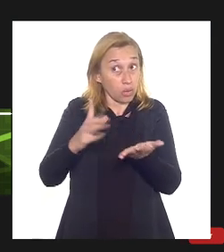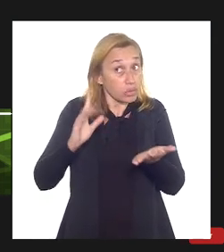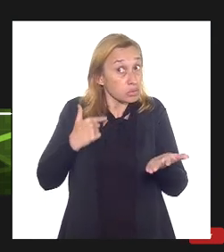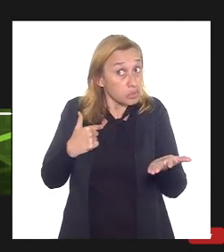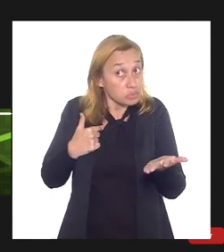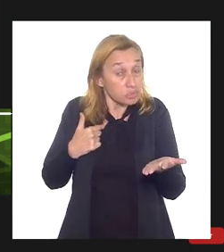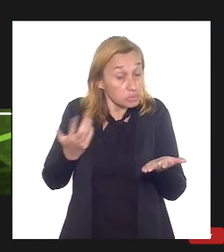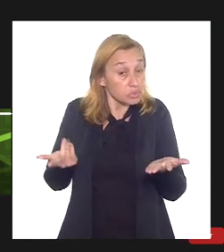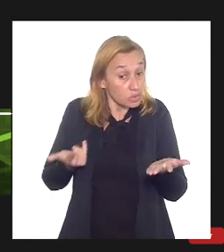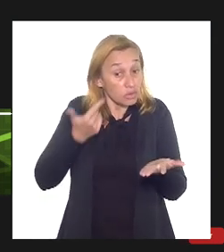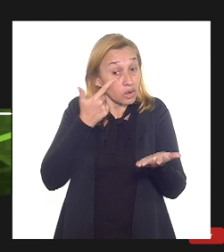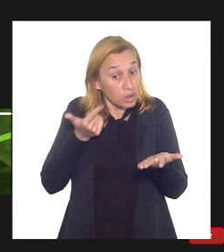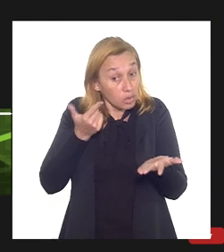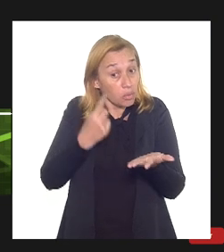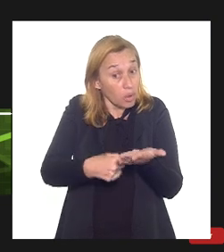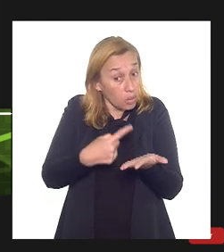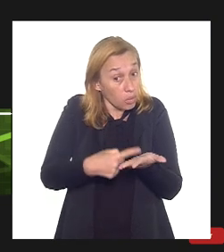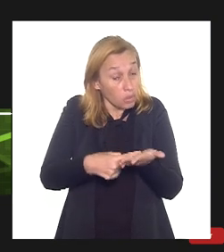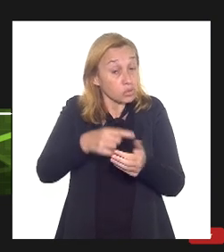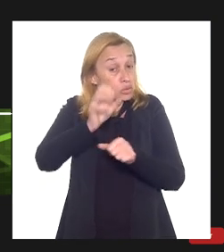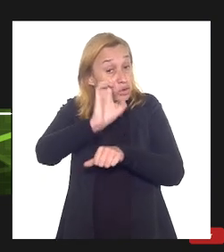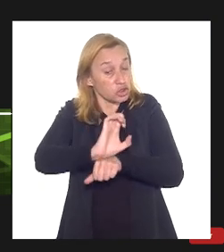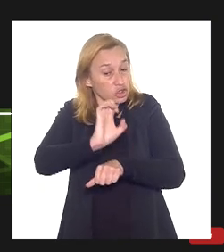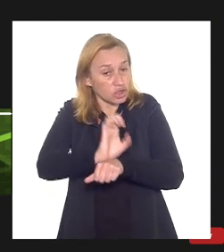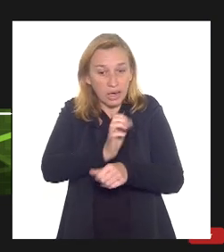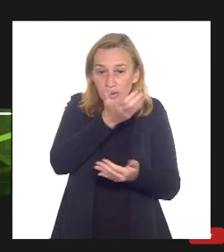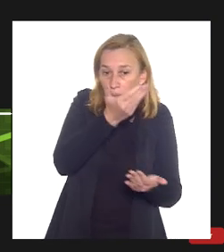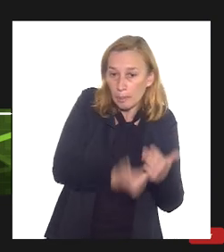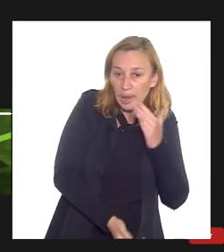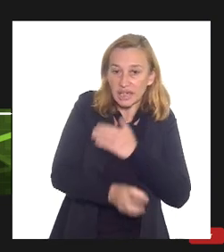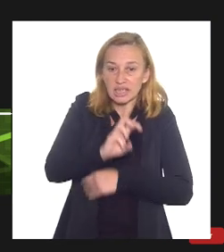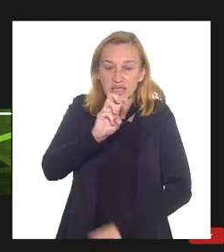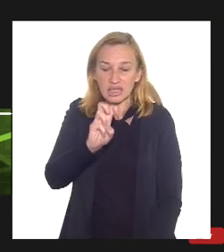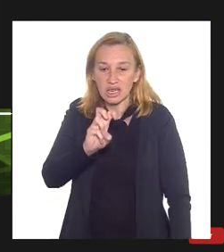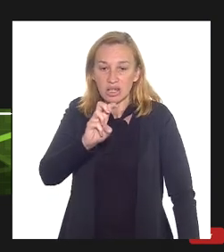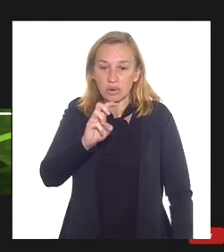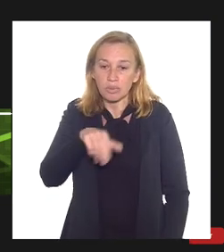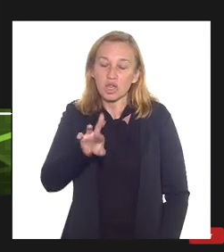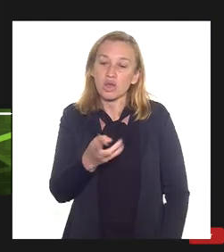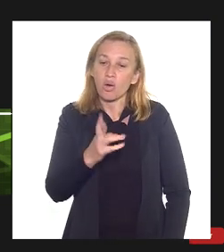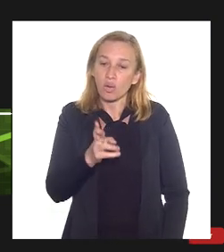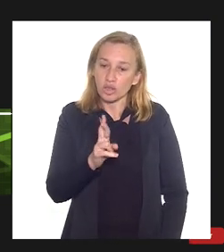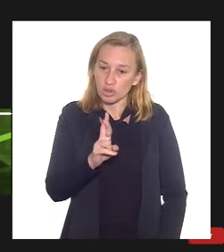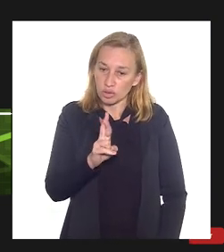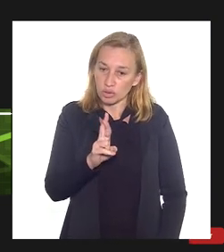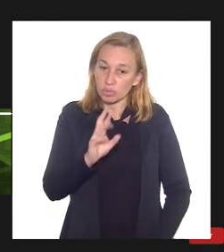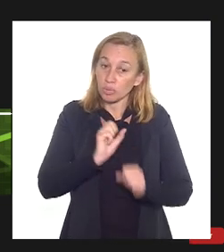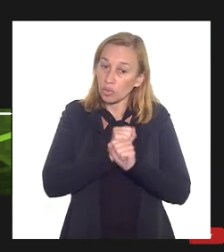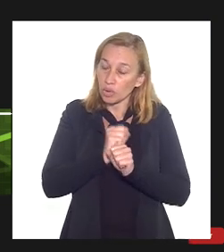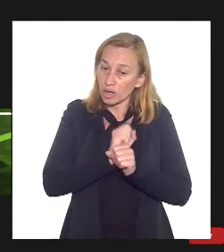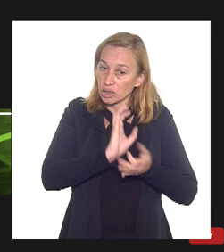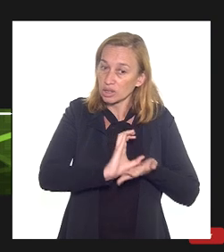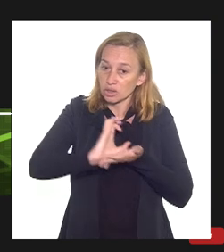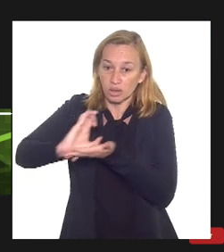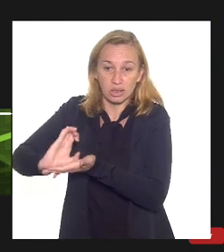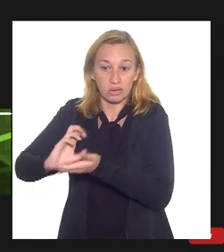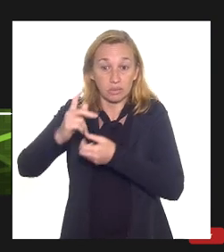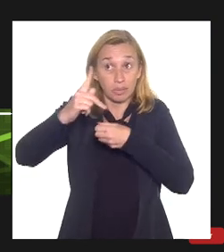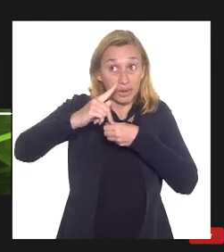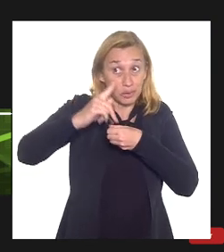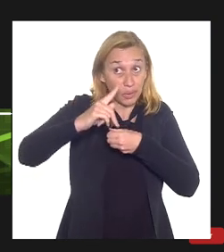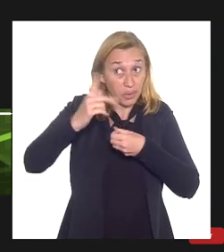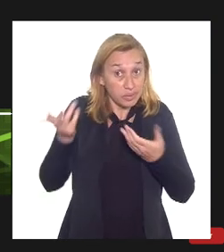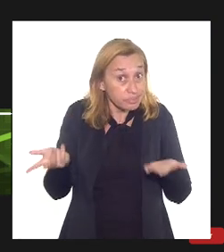o Estado perde 5 bilhões por ano de exportação de petróleo porque